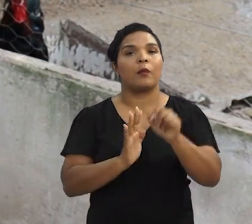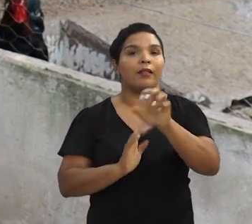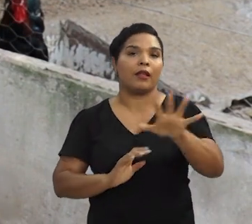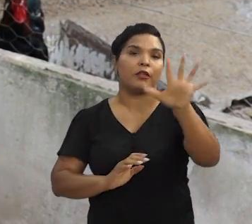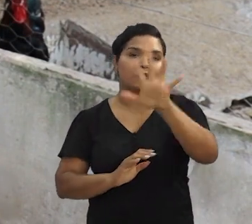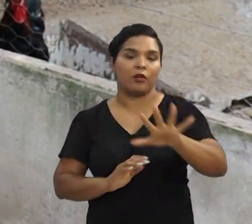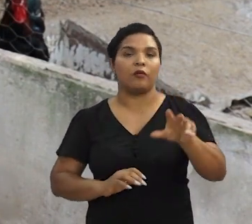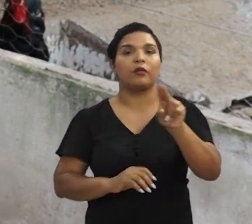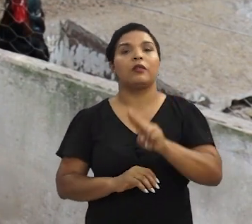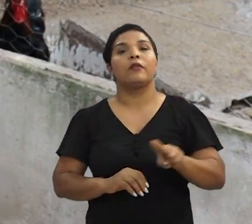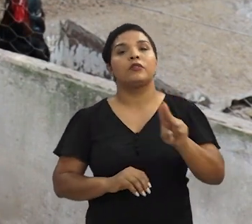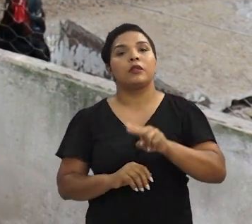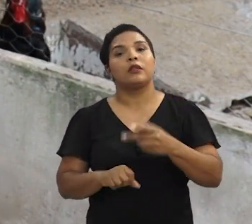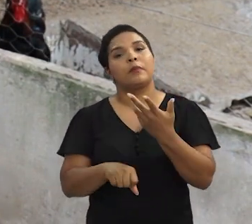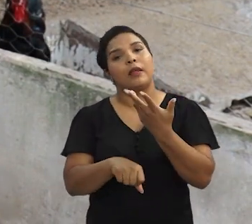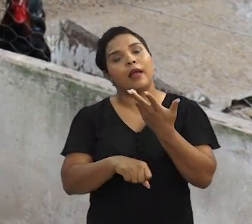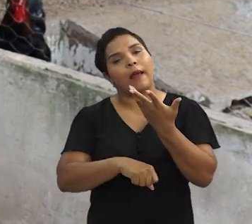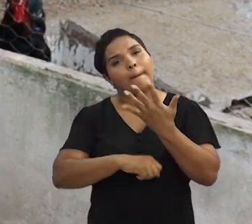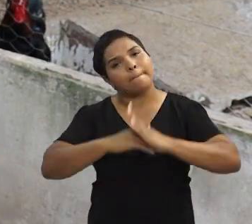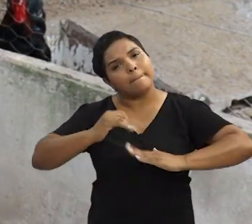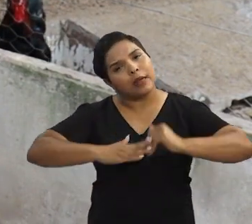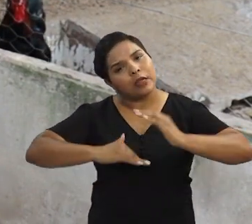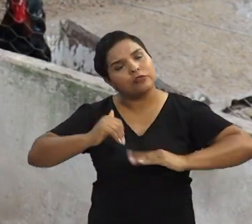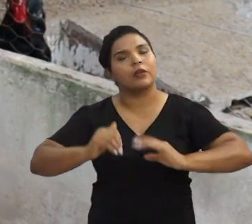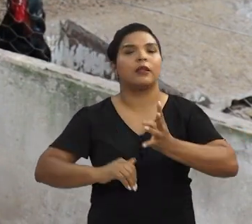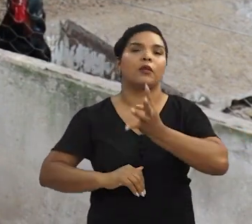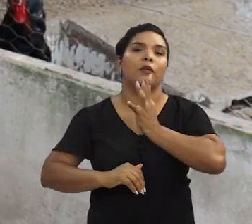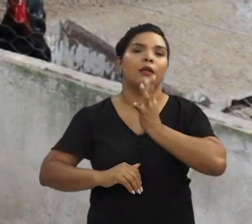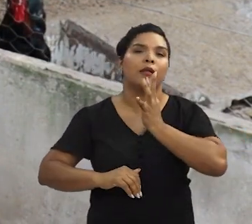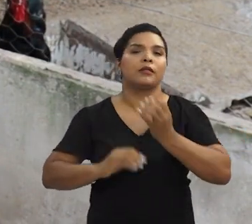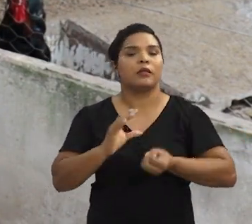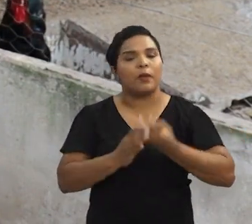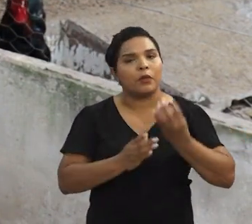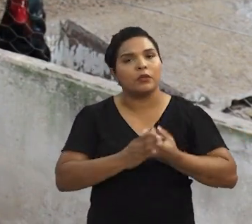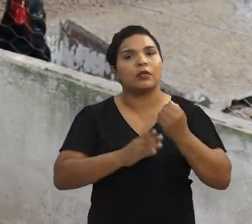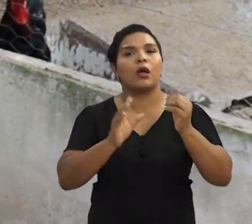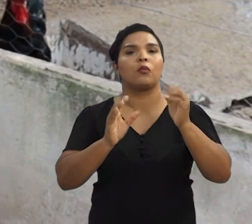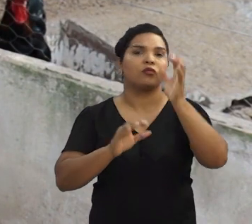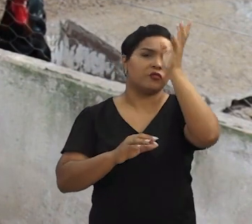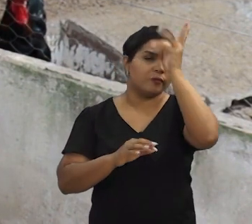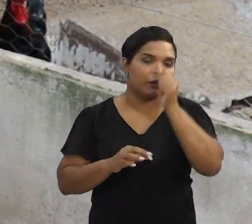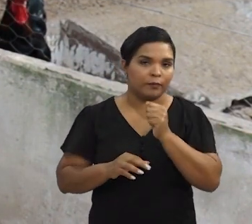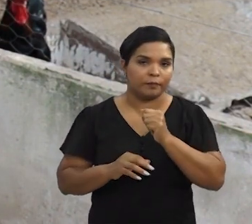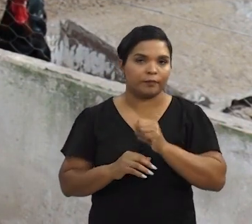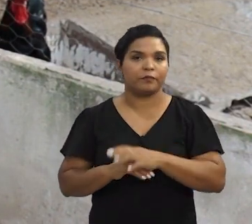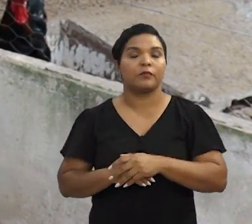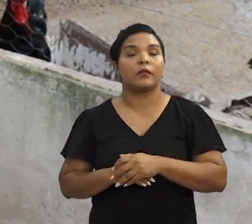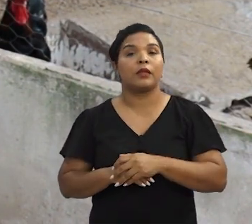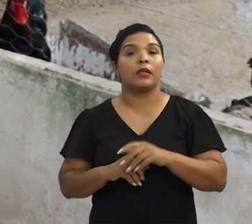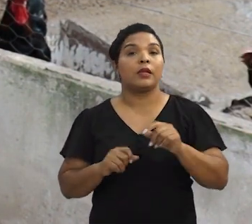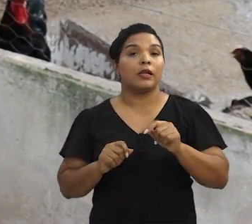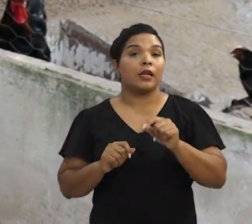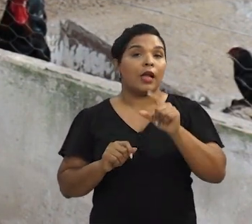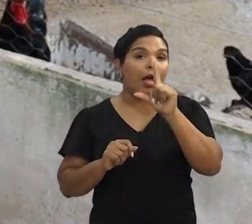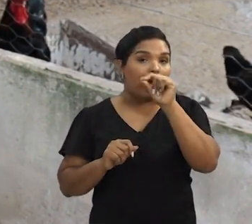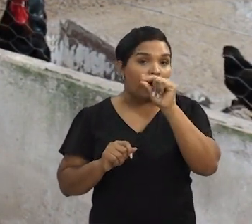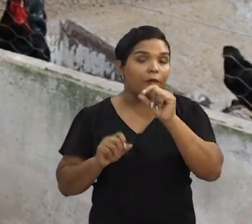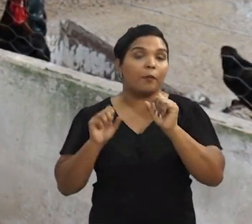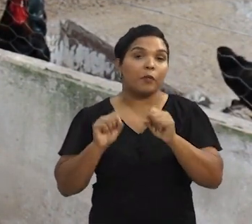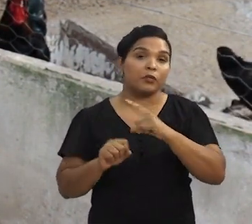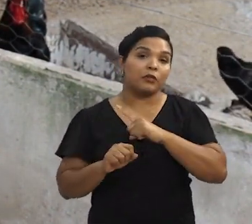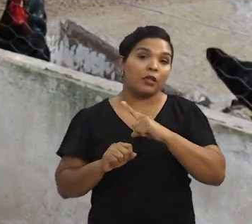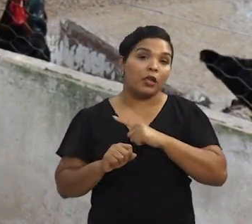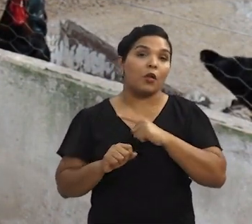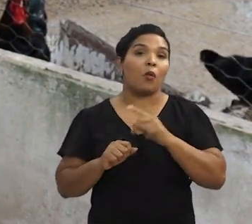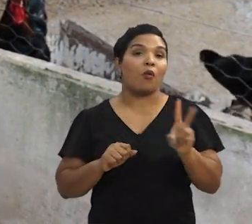regionalizado e que ele vai usar as práticas que ele já conhece na produção de aves. Sendo que essa ave pode ter um